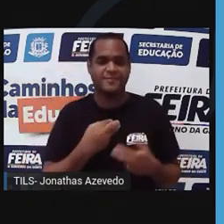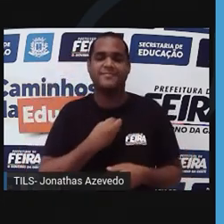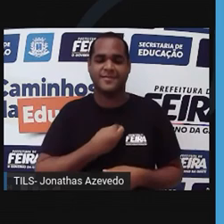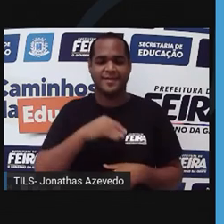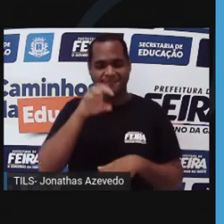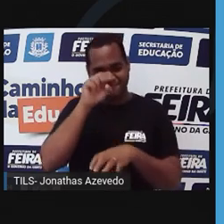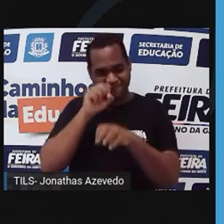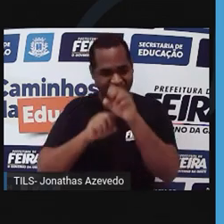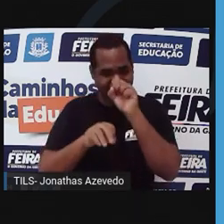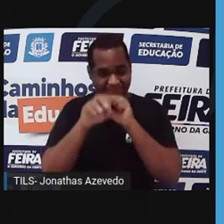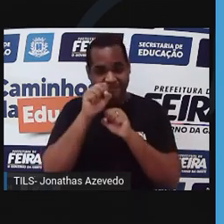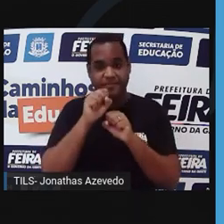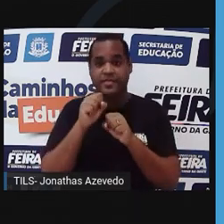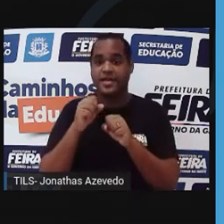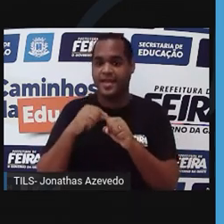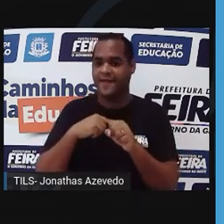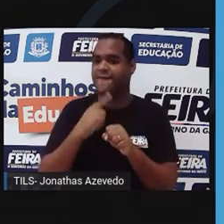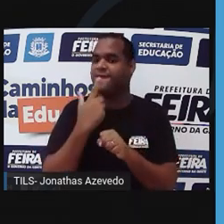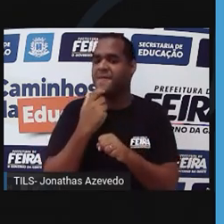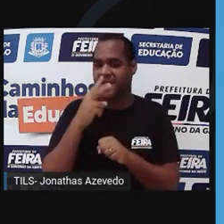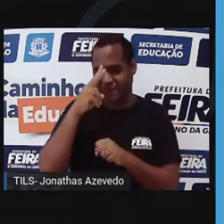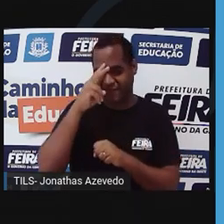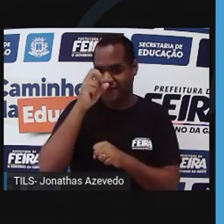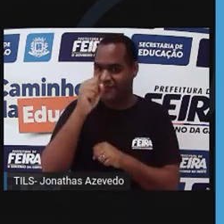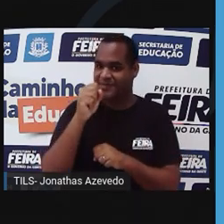São animais de sangue quente.